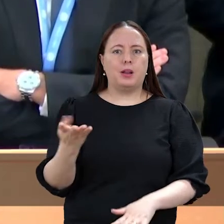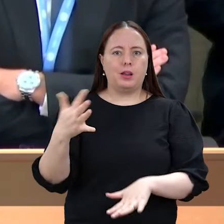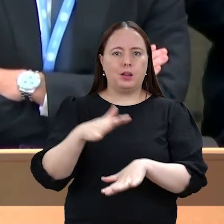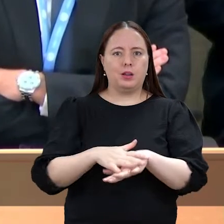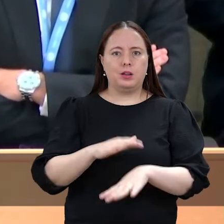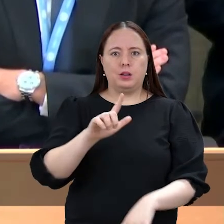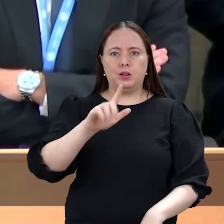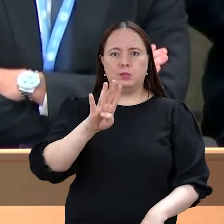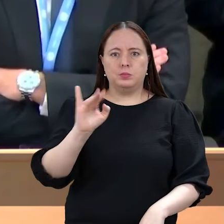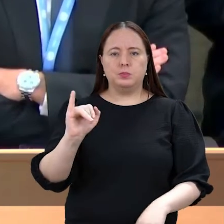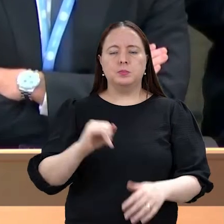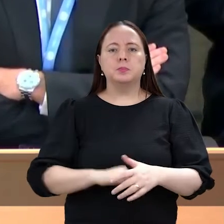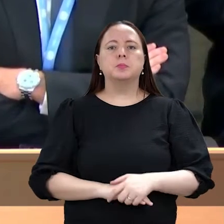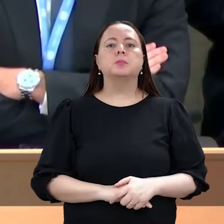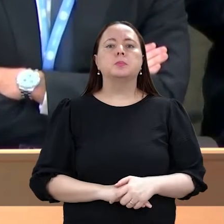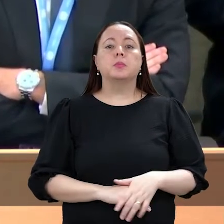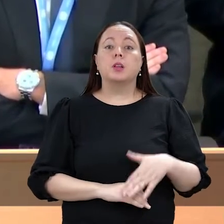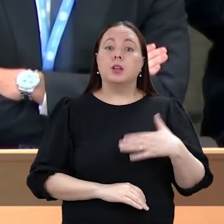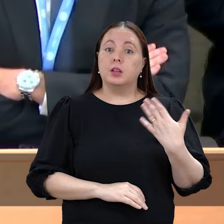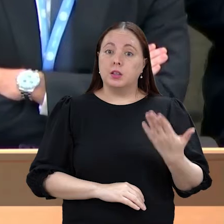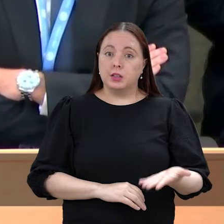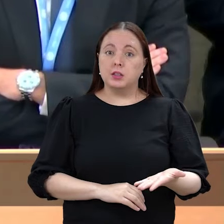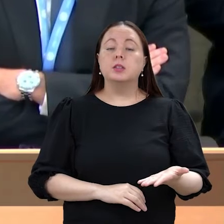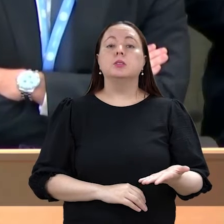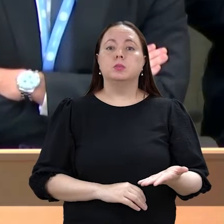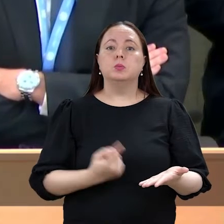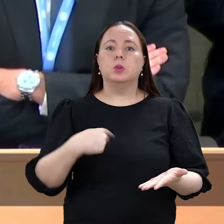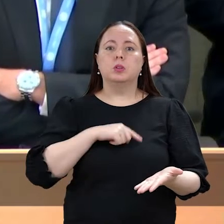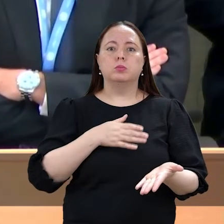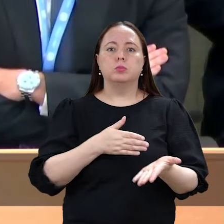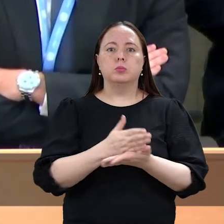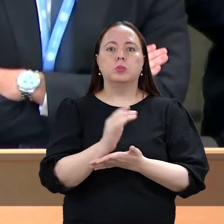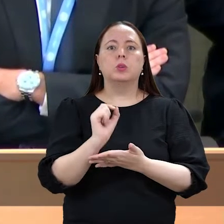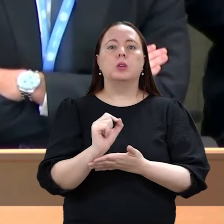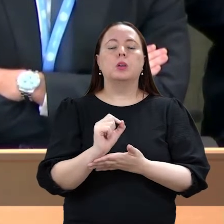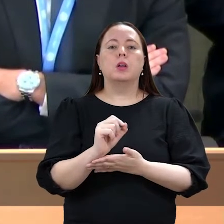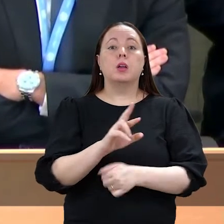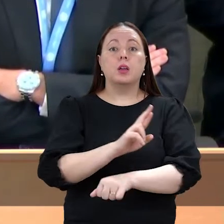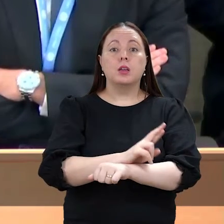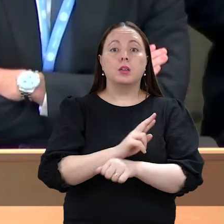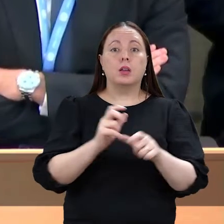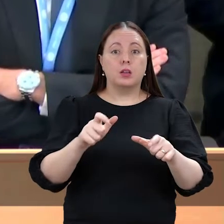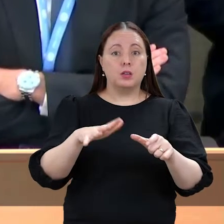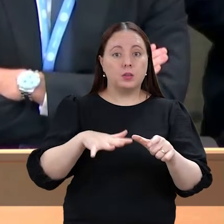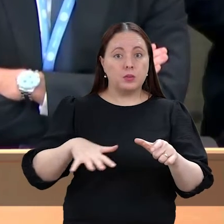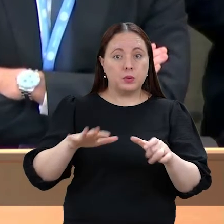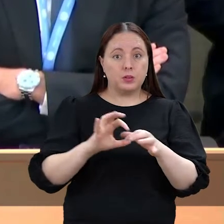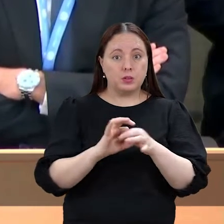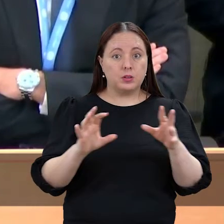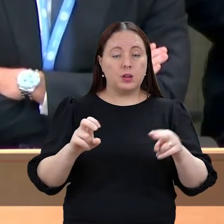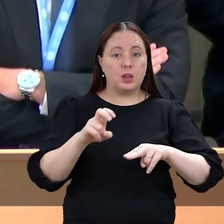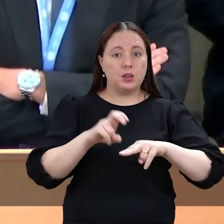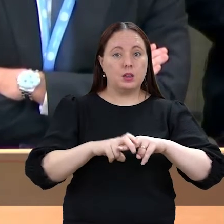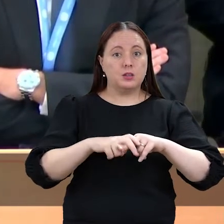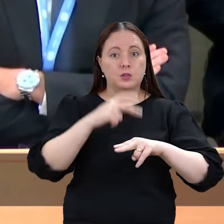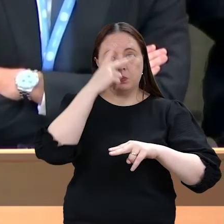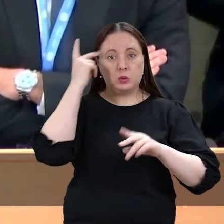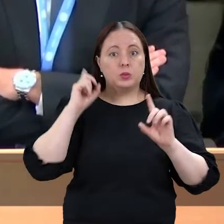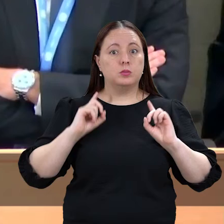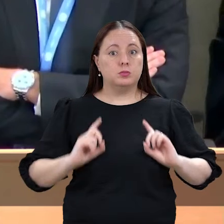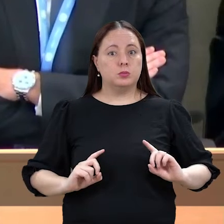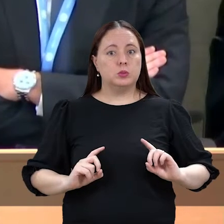de Inclusão. Para tanto, regulamentamos a reserva de espaços livres e assentos para pessoa com